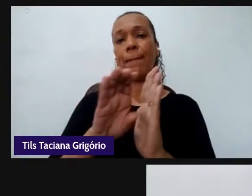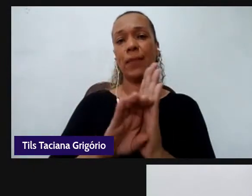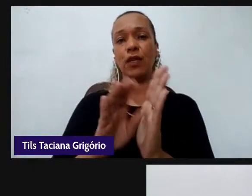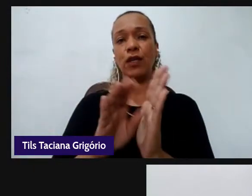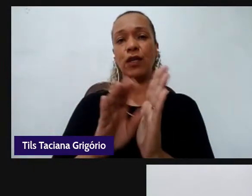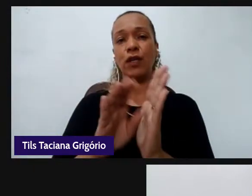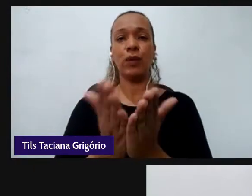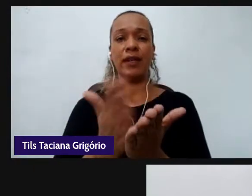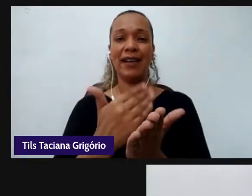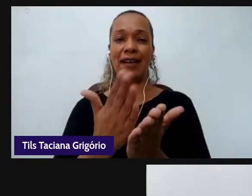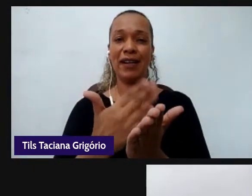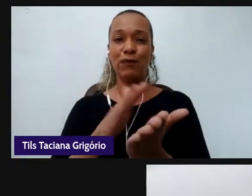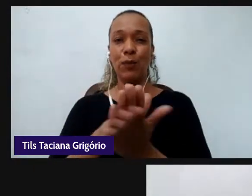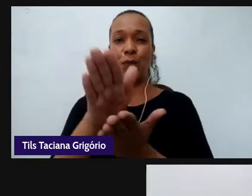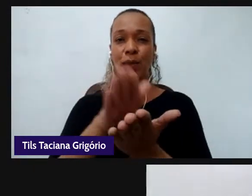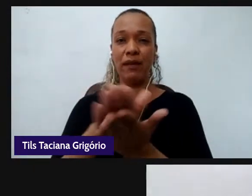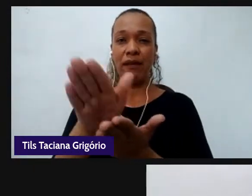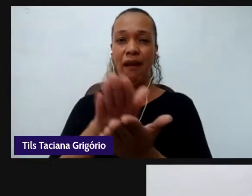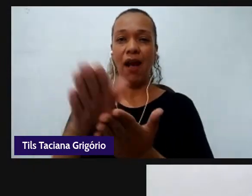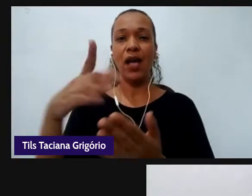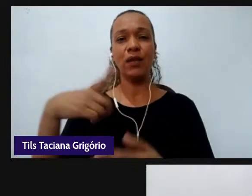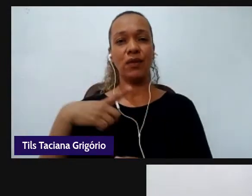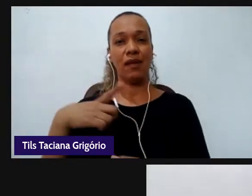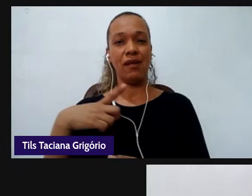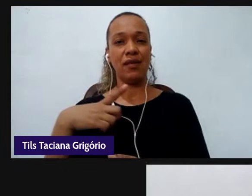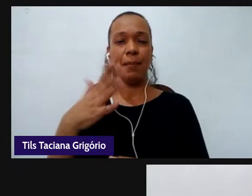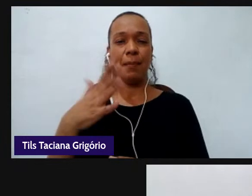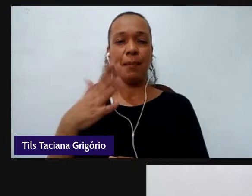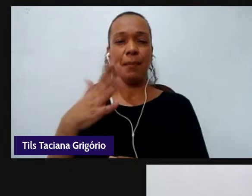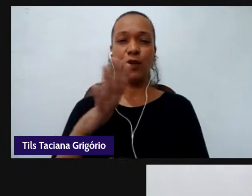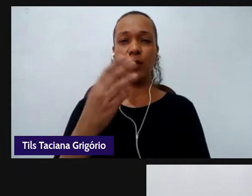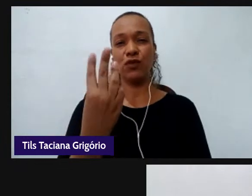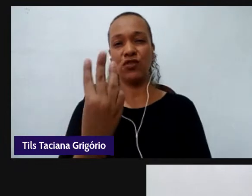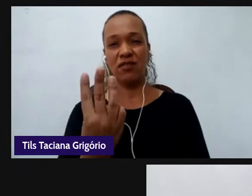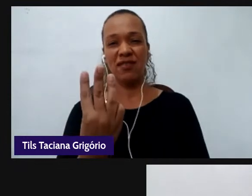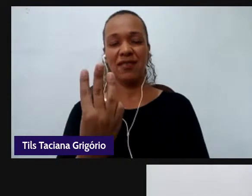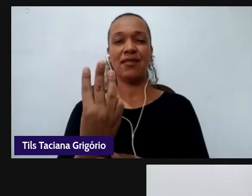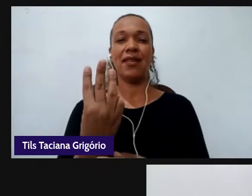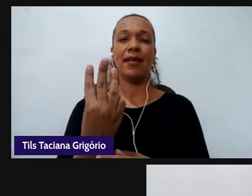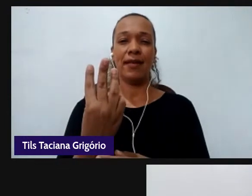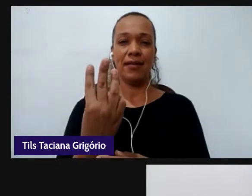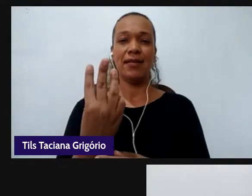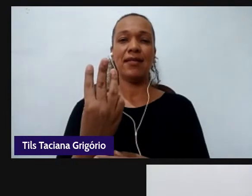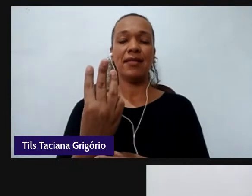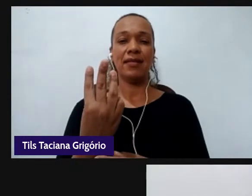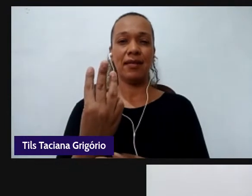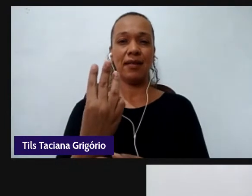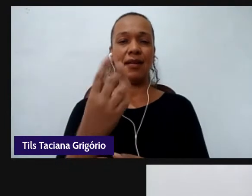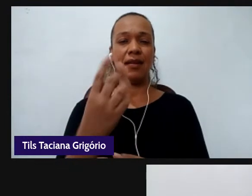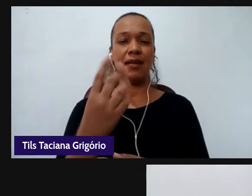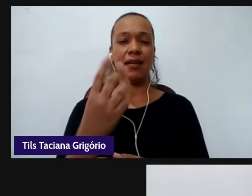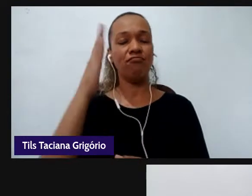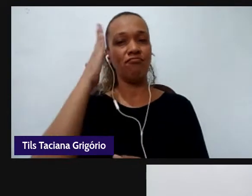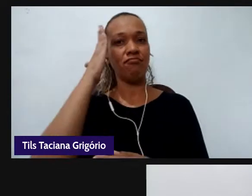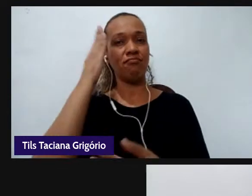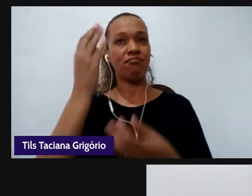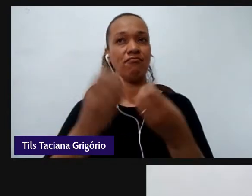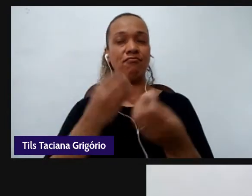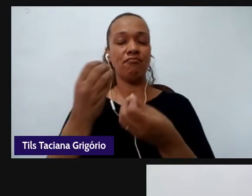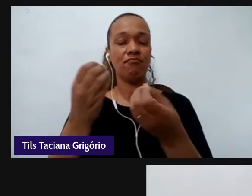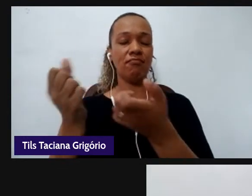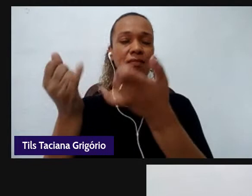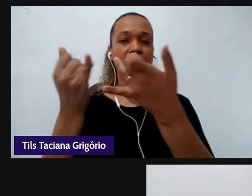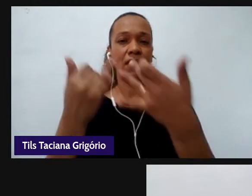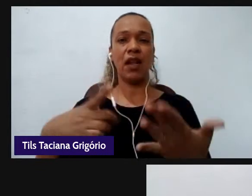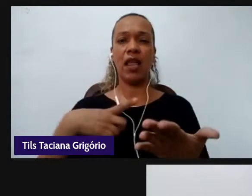três, para a gente entender mais ou menos de onde vem a fala de Sirlei. Então, ela tem um artigo numa